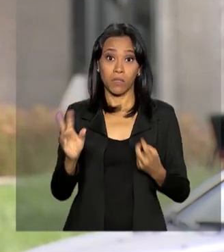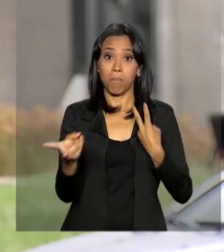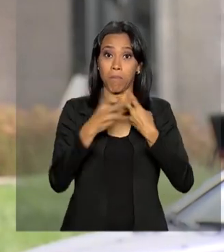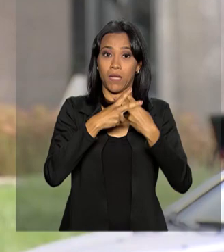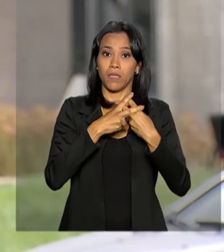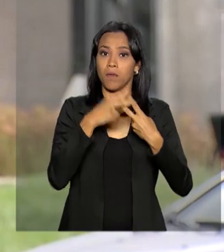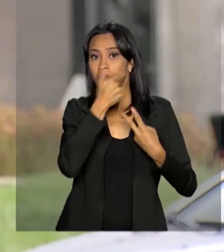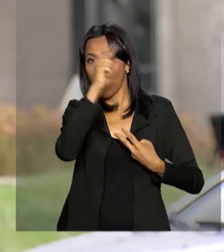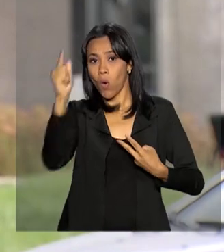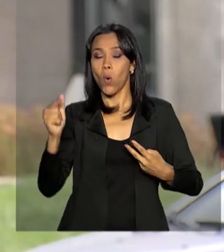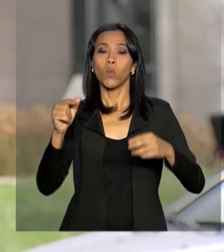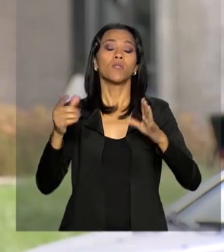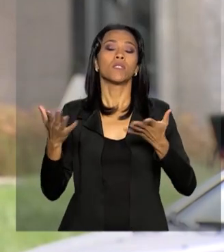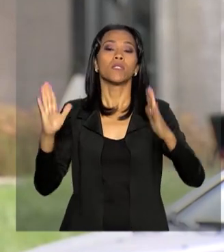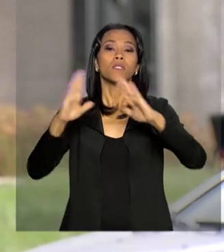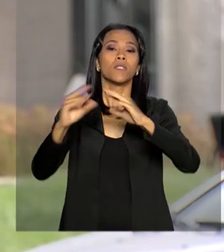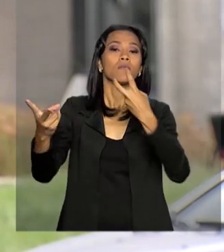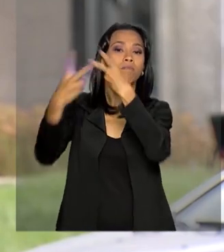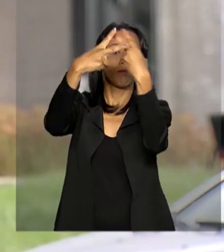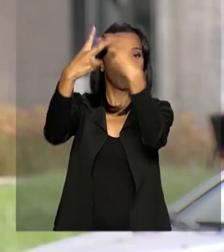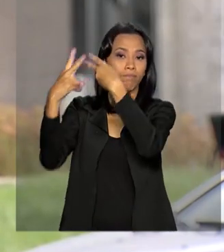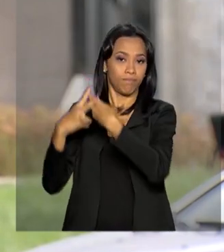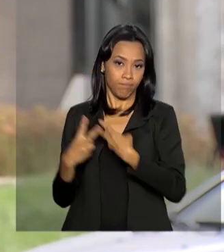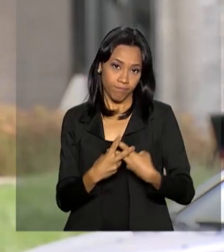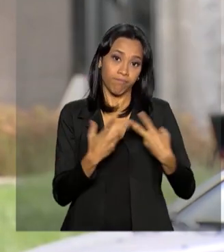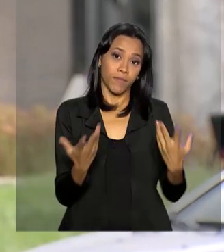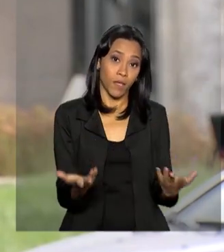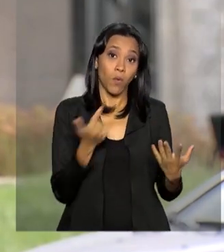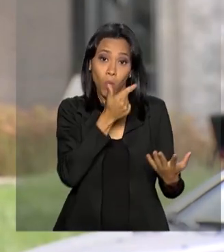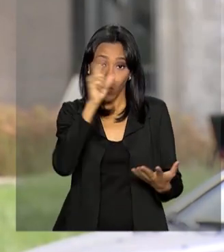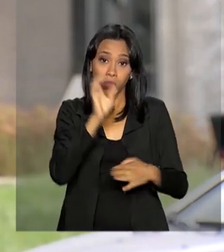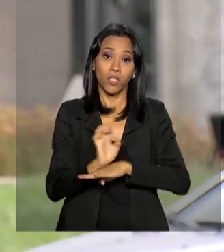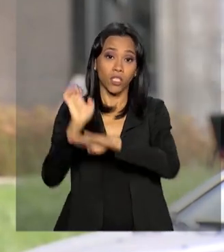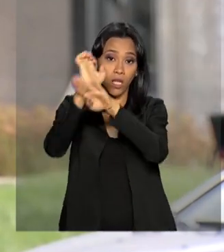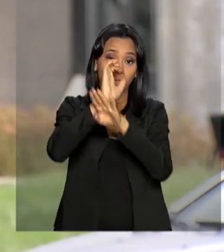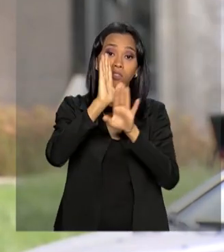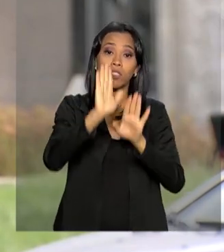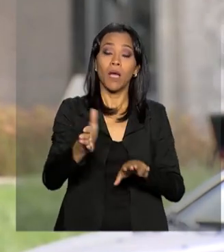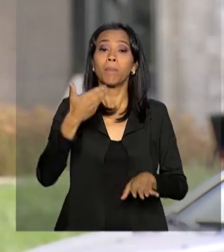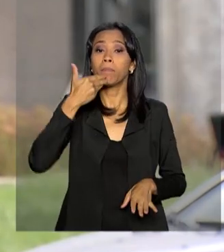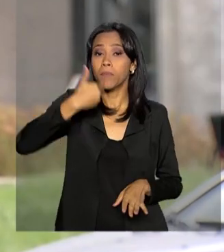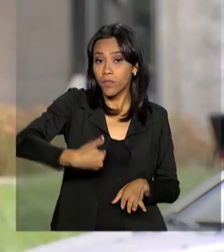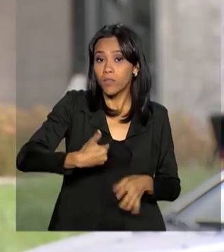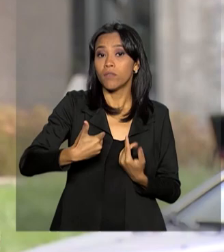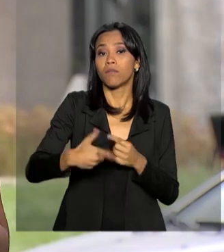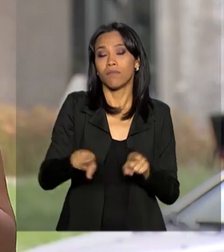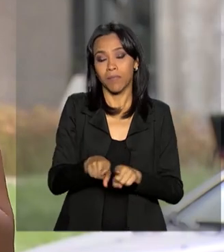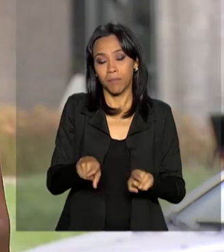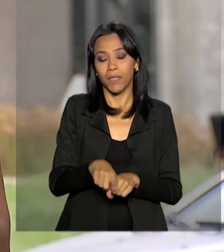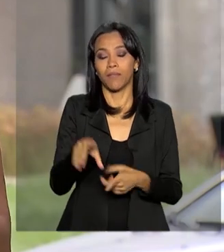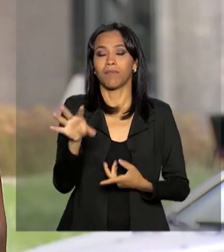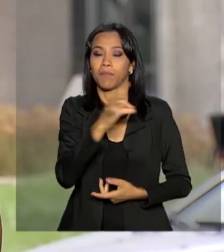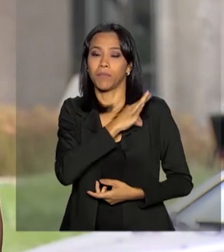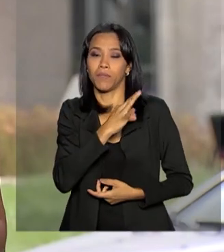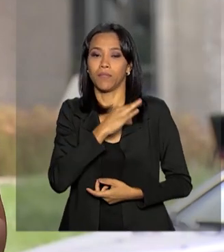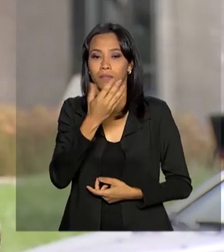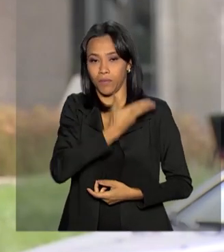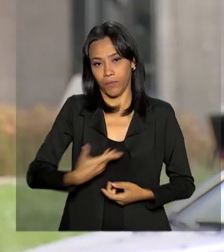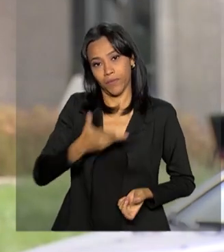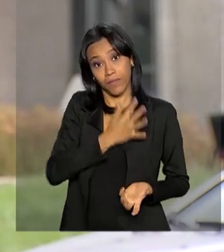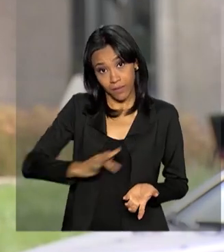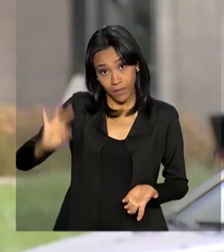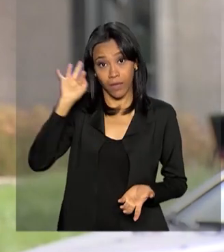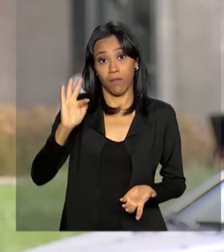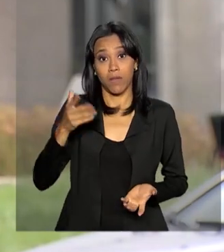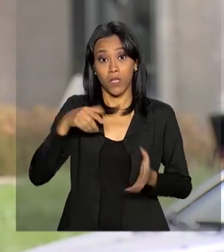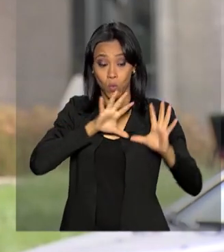Segundo o ministro Sérgio Moro, outros estados também já solicitaram a presença da Força Nacional. E a Força Nacional